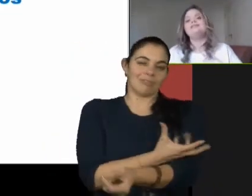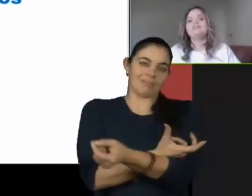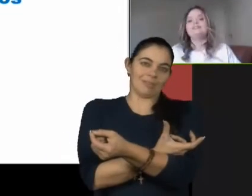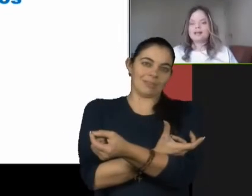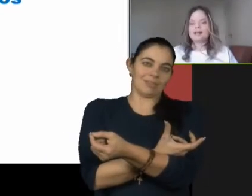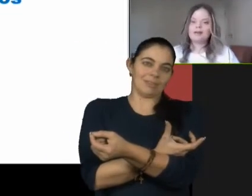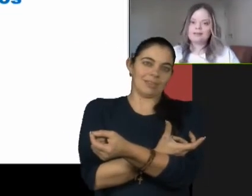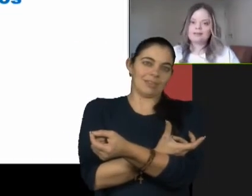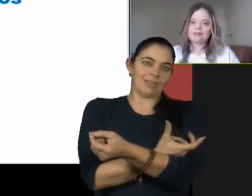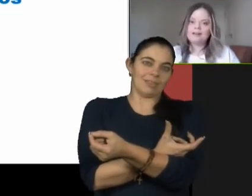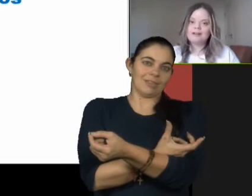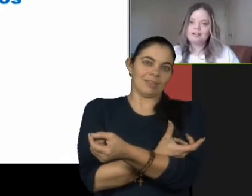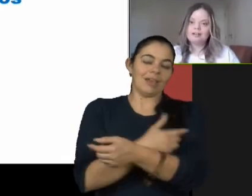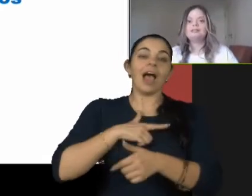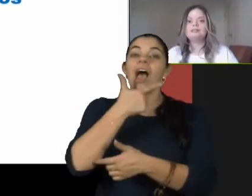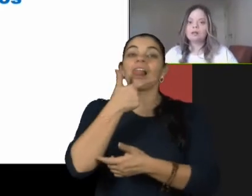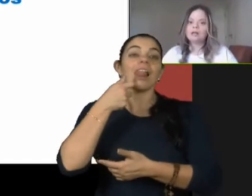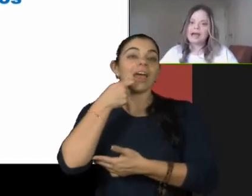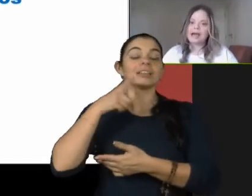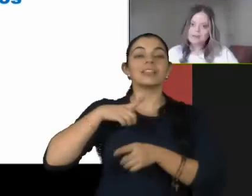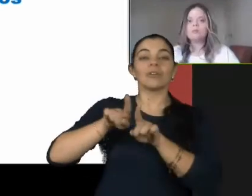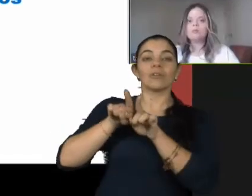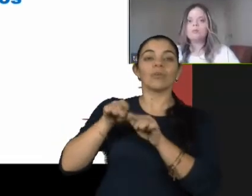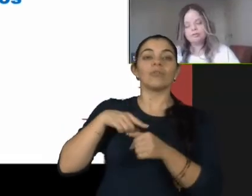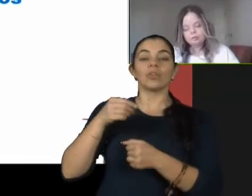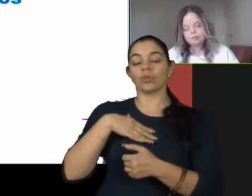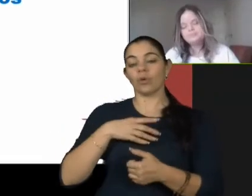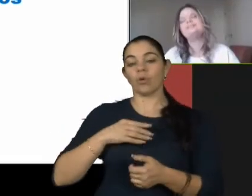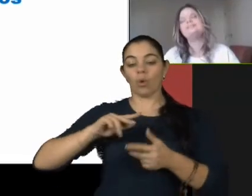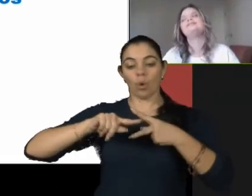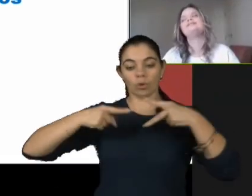Obrigada, agora, o do Arte. Eu... É que eu canto um monte de ouro.